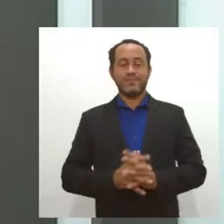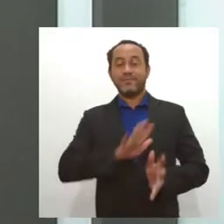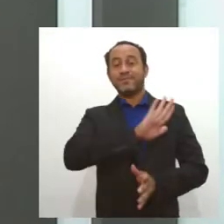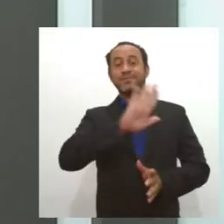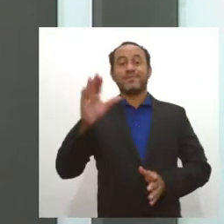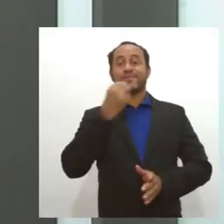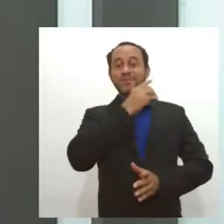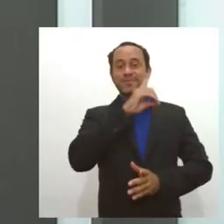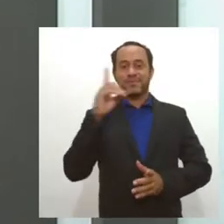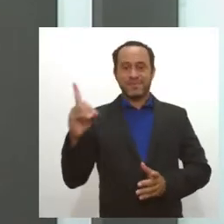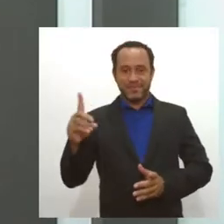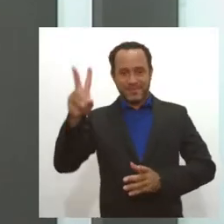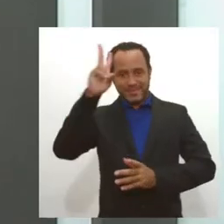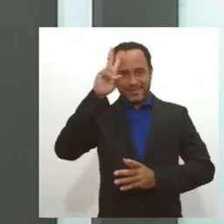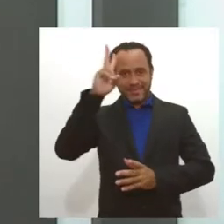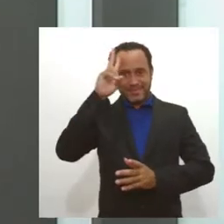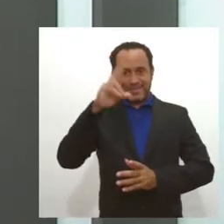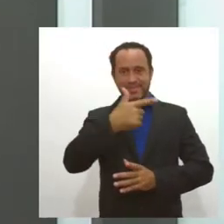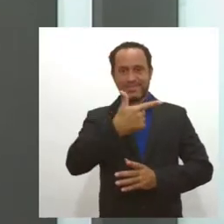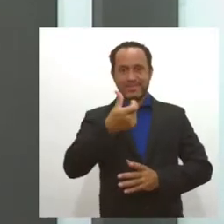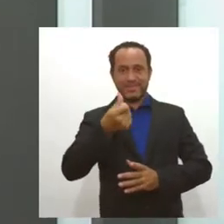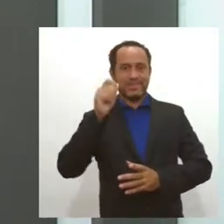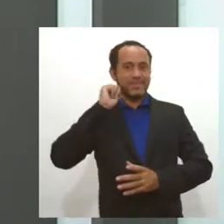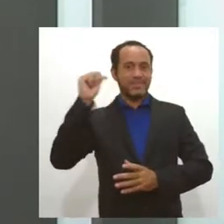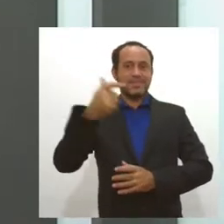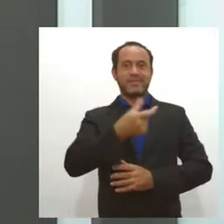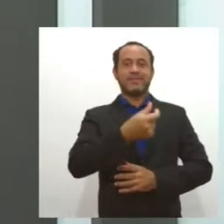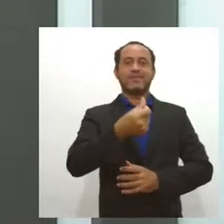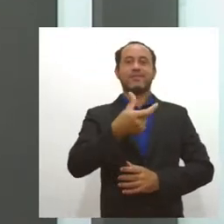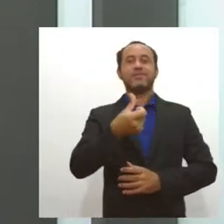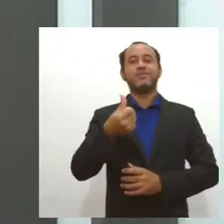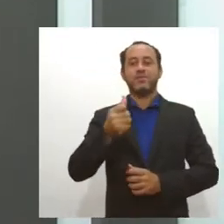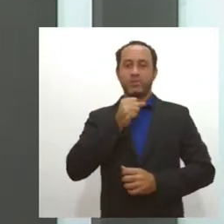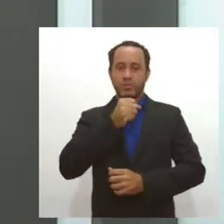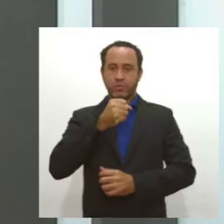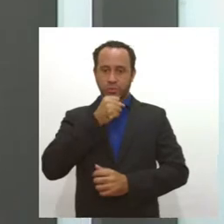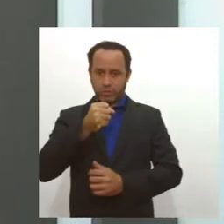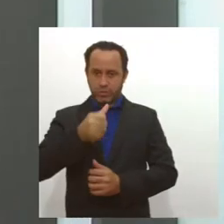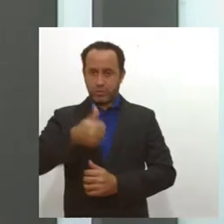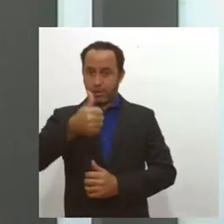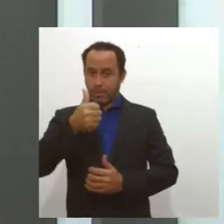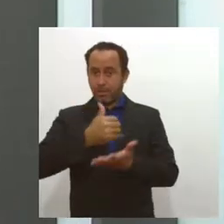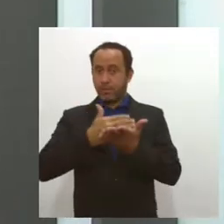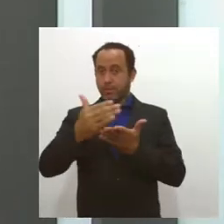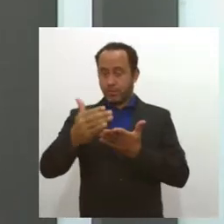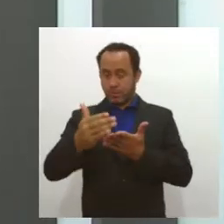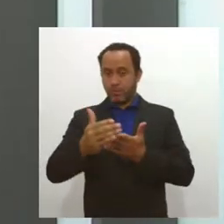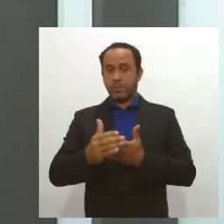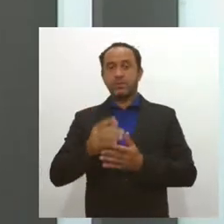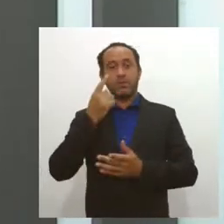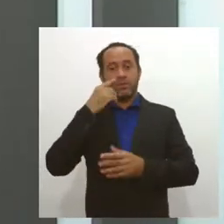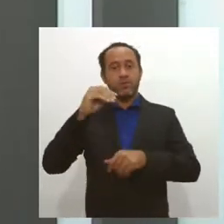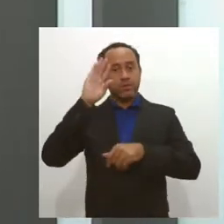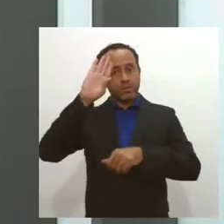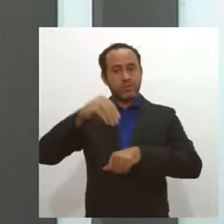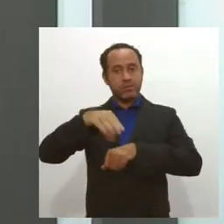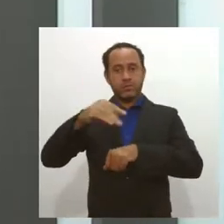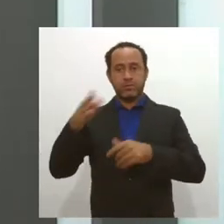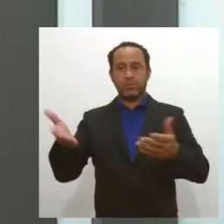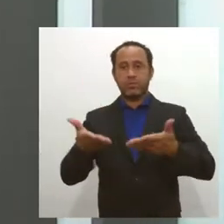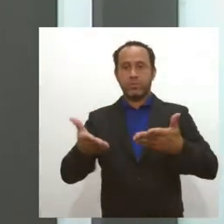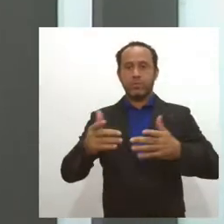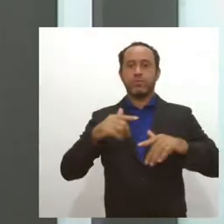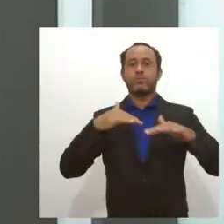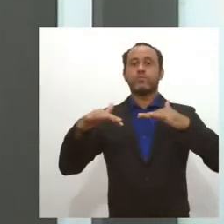Olá, bom dia! Segunda-feira, 26 de abril de 2021, o Jornal da Lese 1ª edição está no ar. Veja os destaques de hoje. As